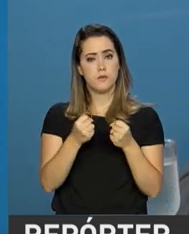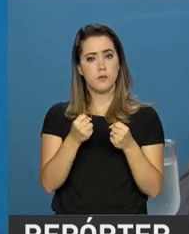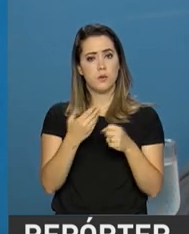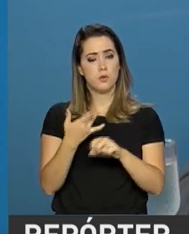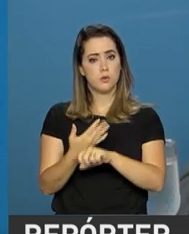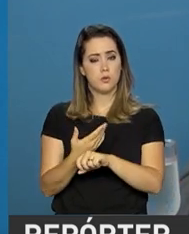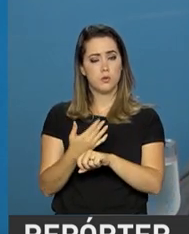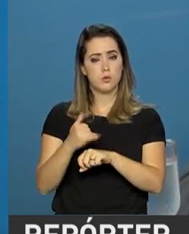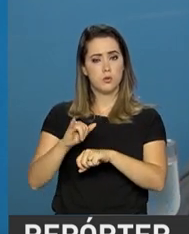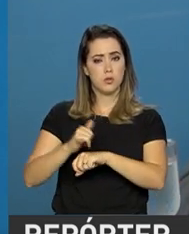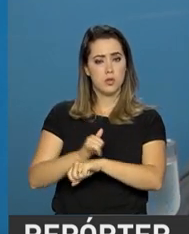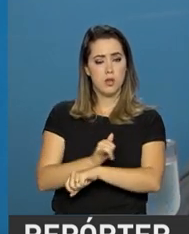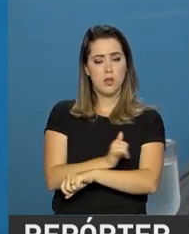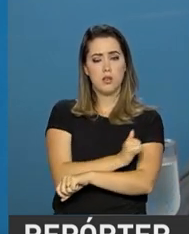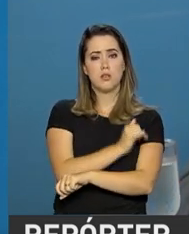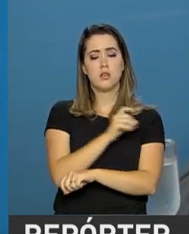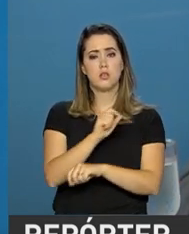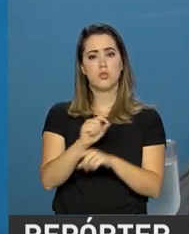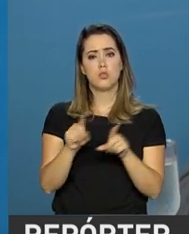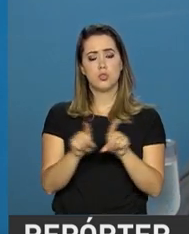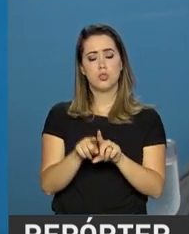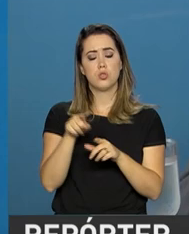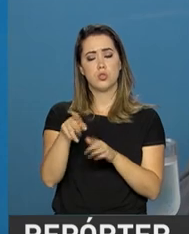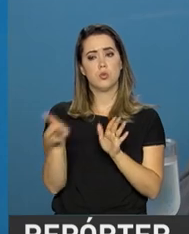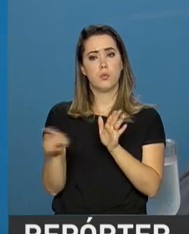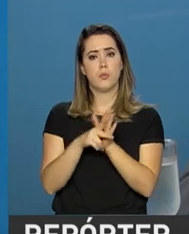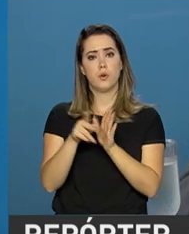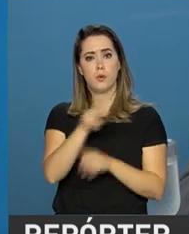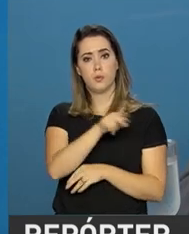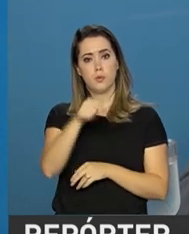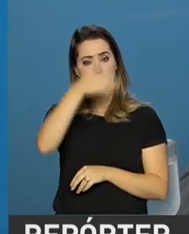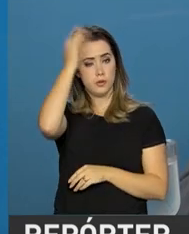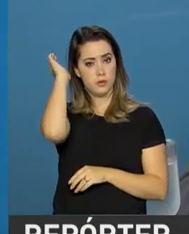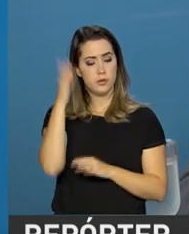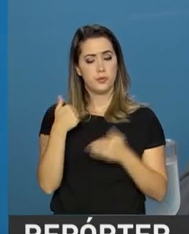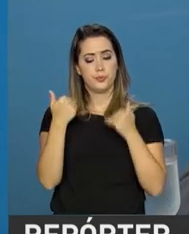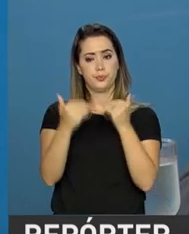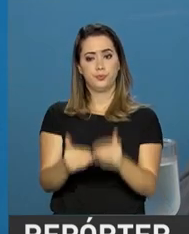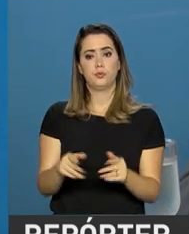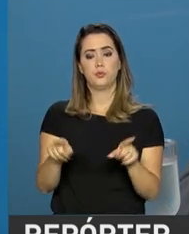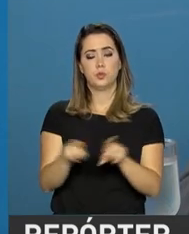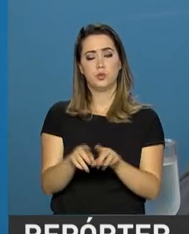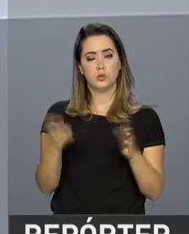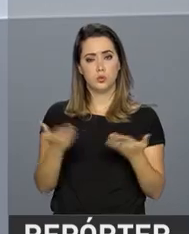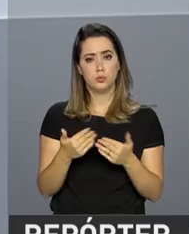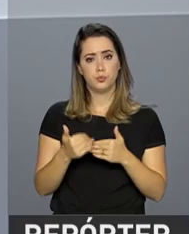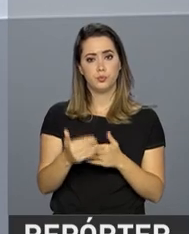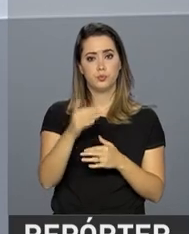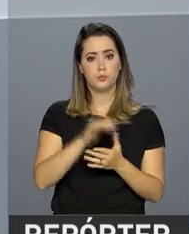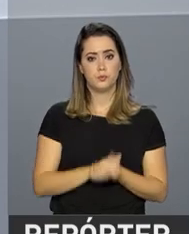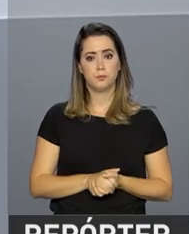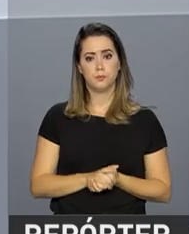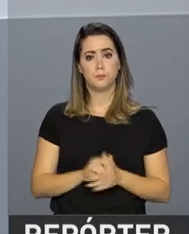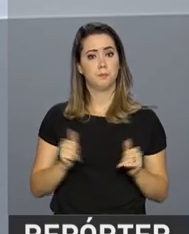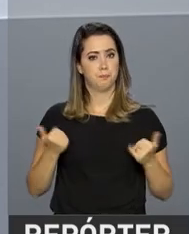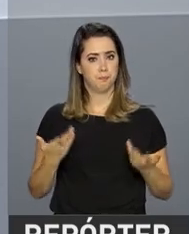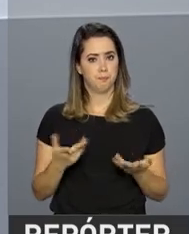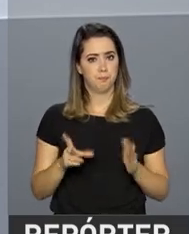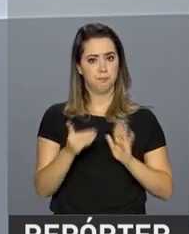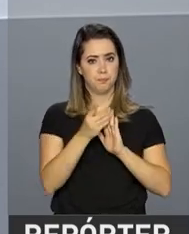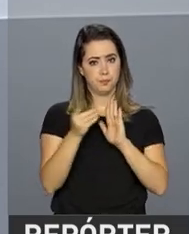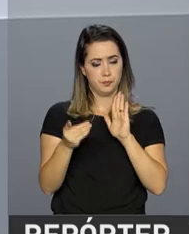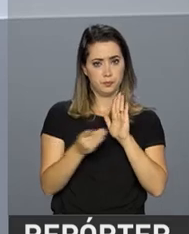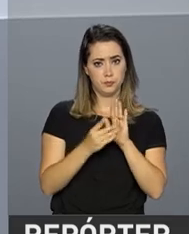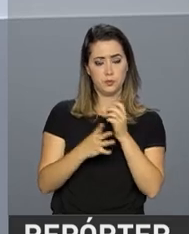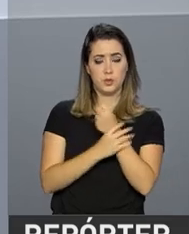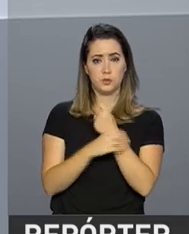executivo, que o próprio presidente, coloca na empreitada que inicia hoje. E sobre o decreto de